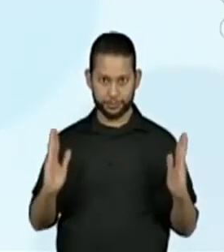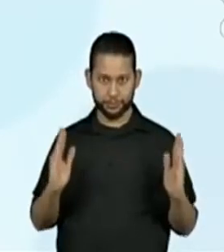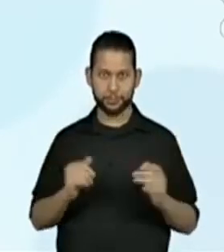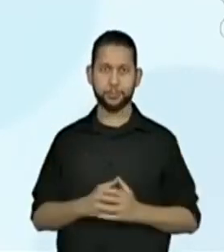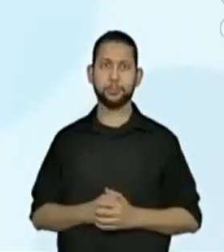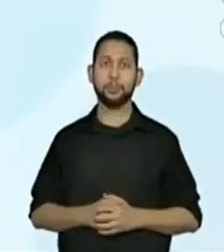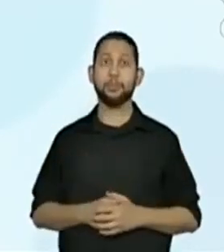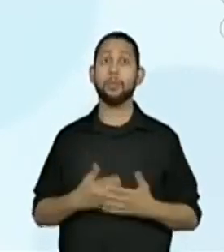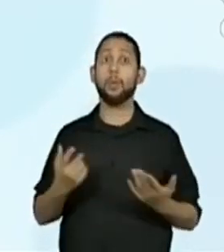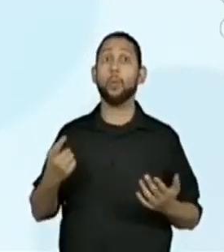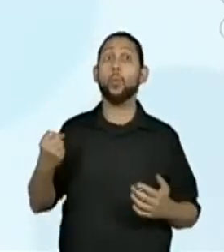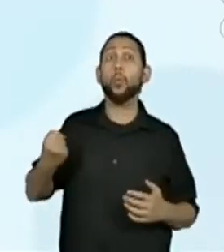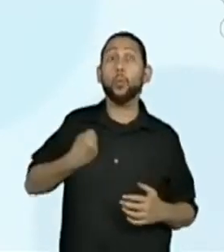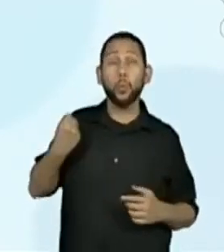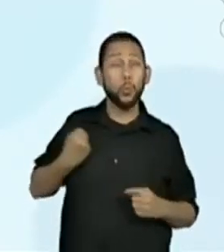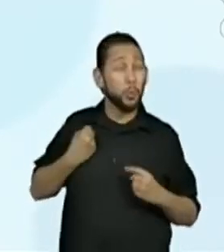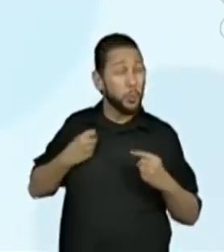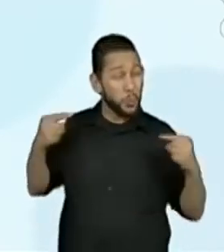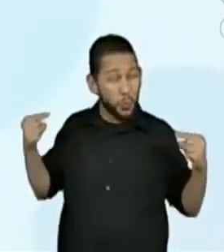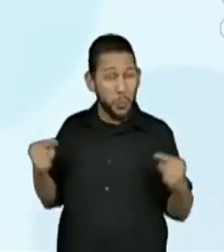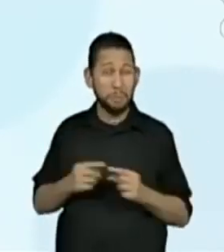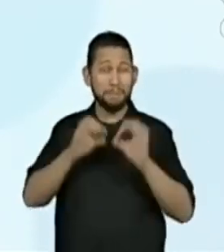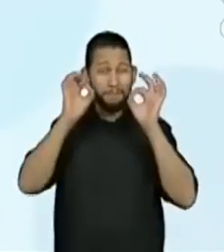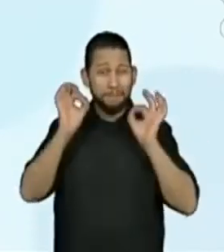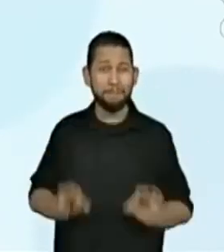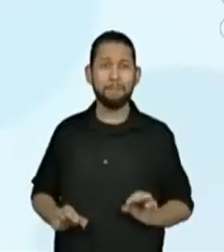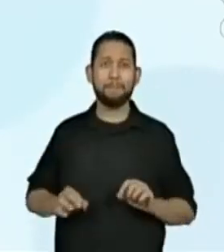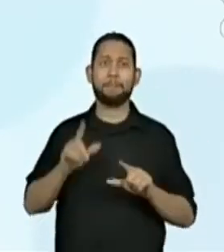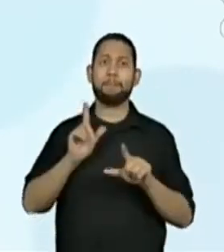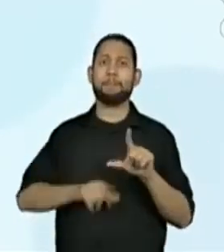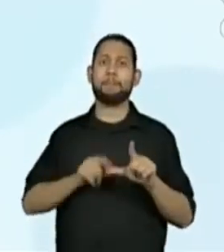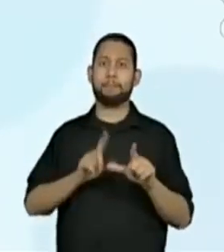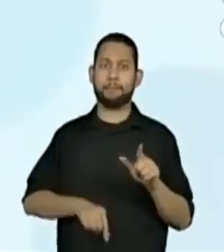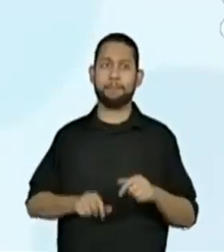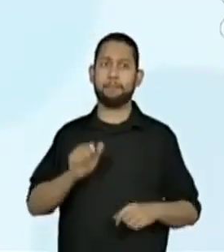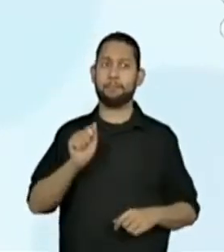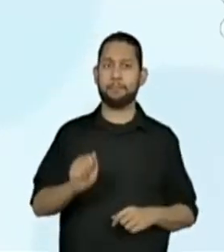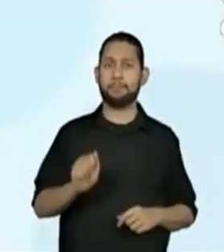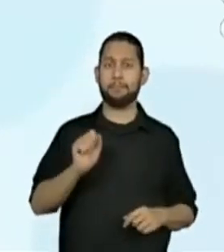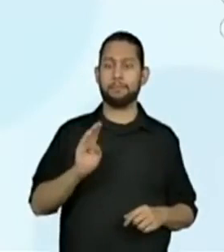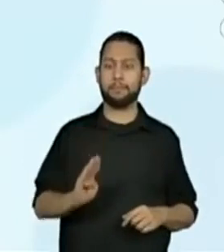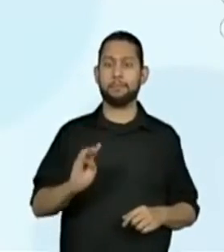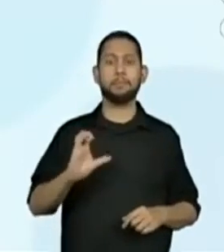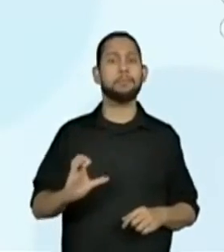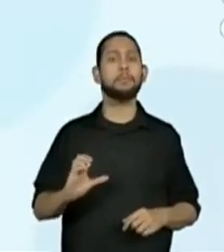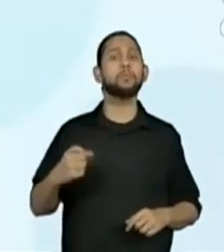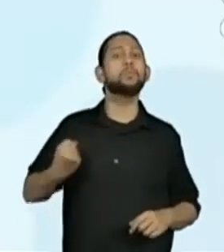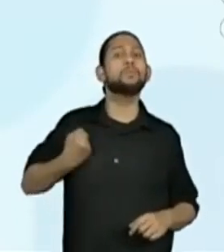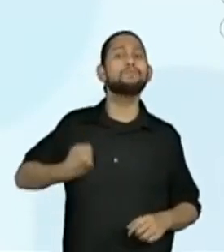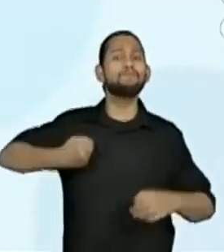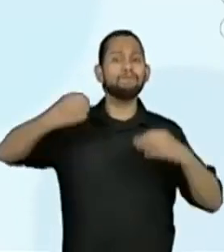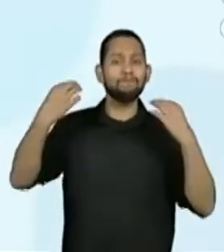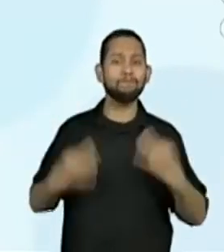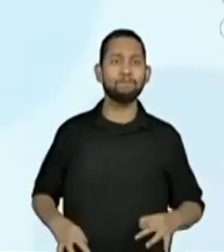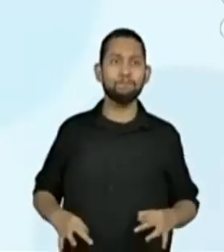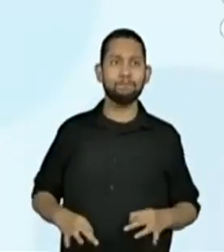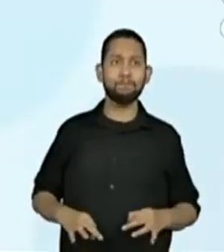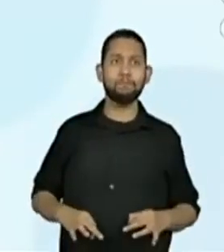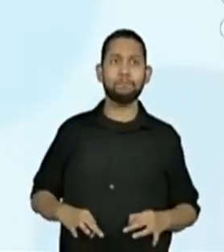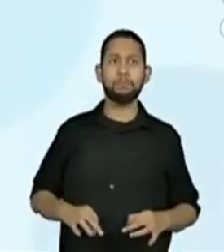Quais são os números que representam as letras A, B e C? Como é que eu posso